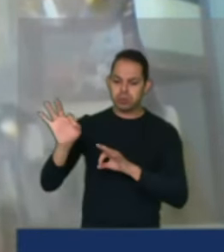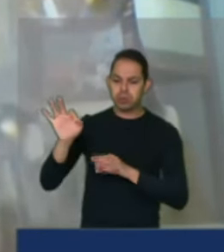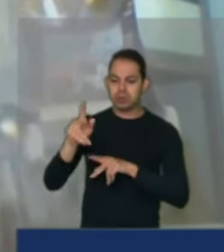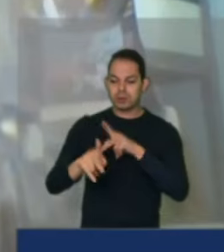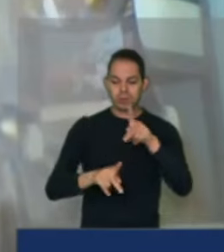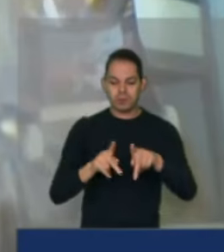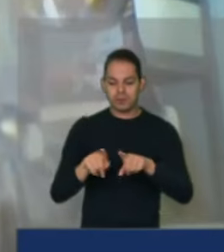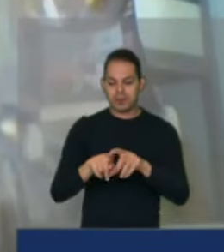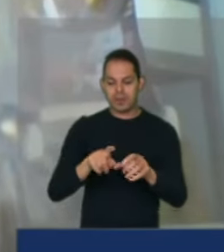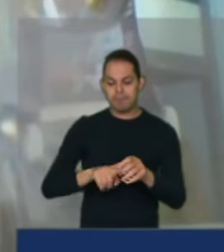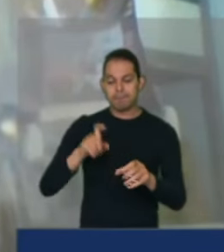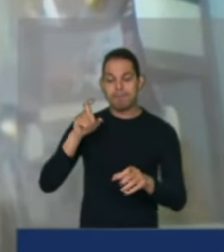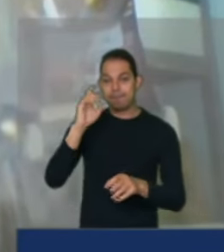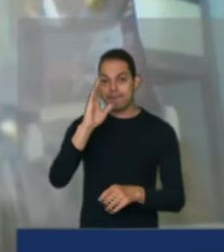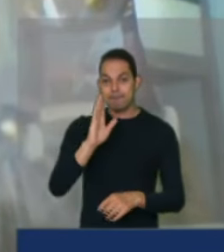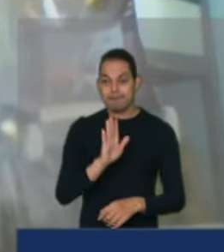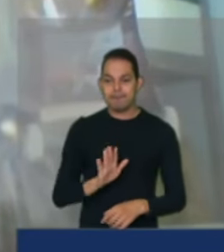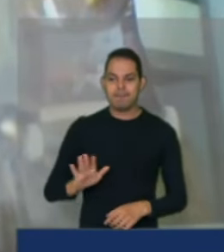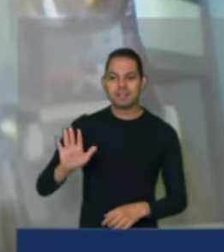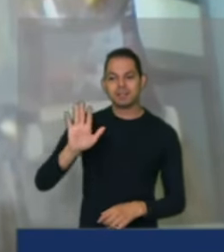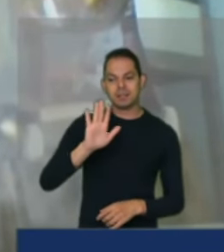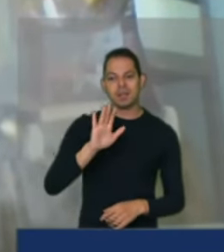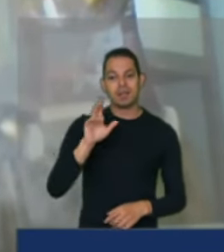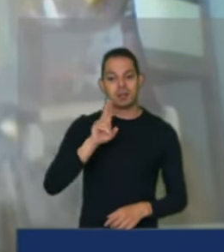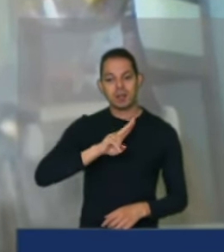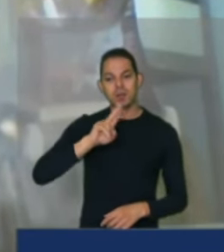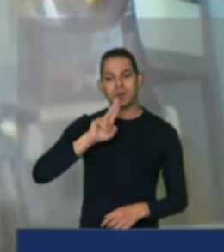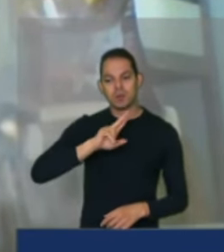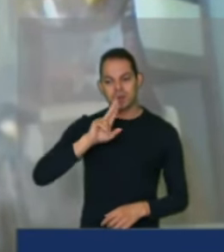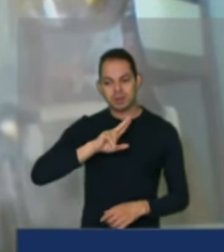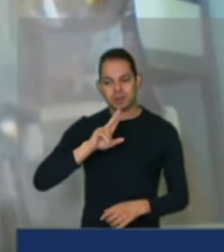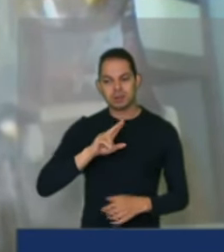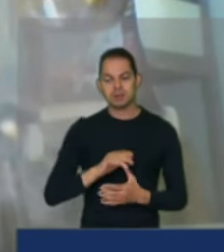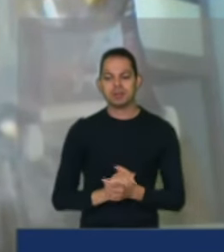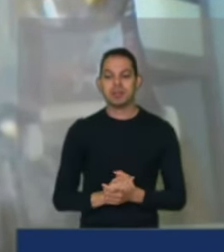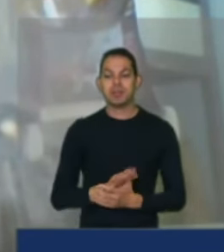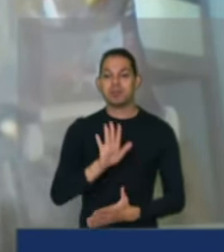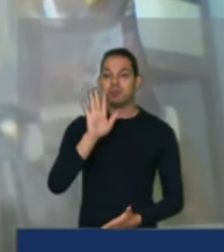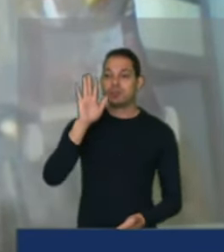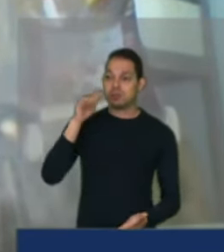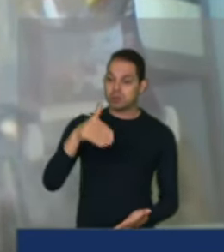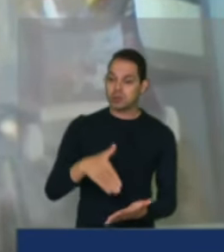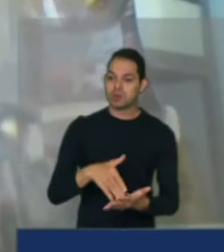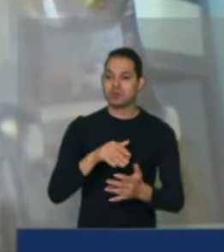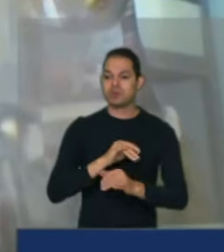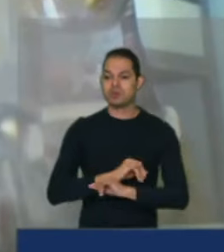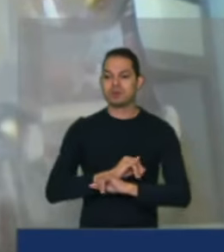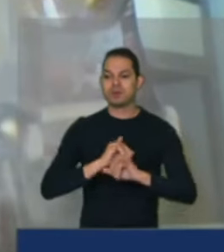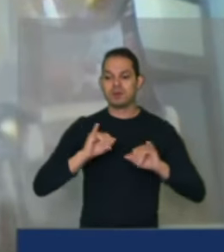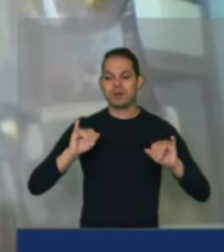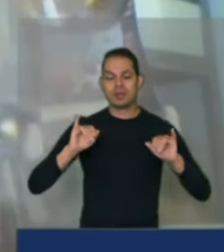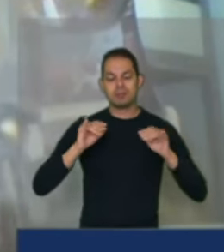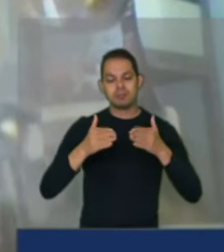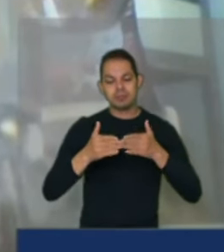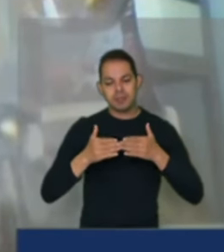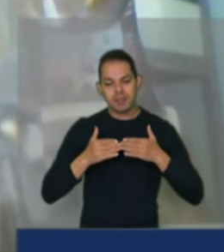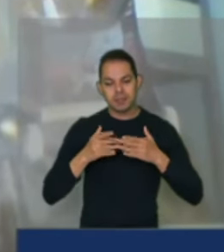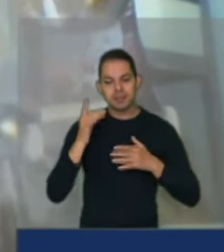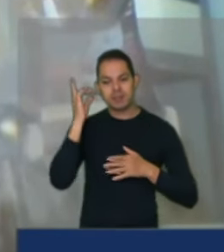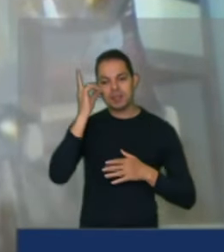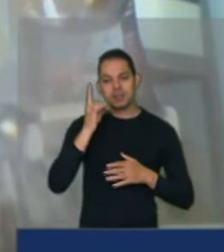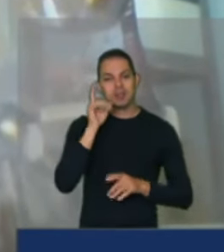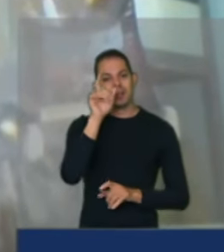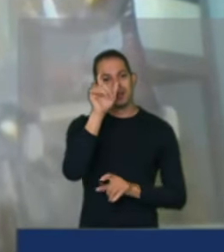nacional. Isso é urgente. E eu quero encerrar aqui dizendo e conclamando aos deputados.